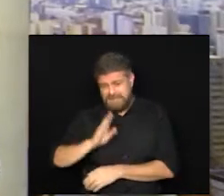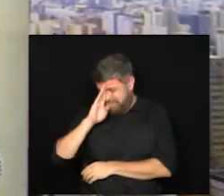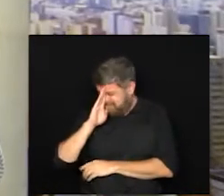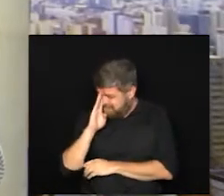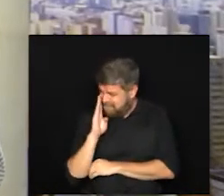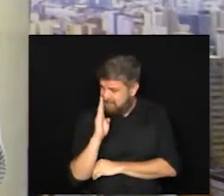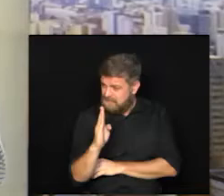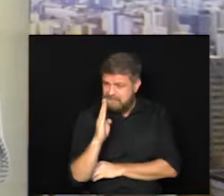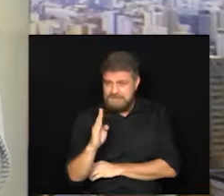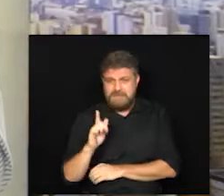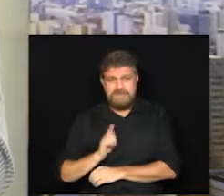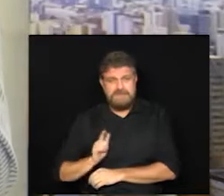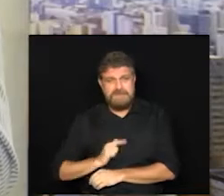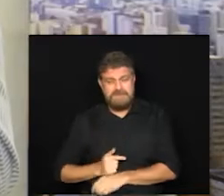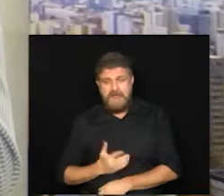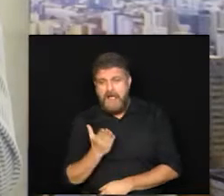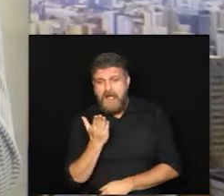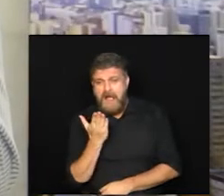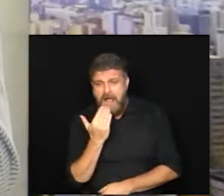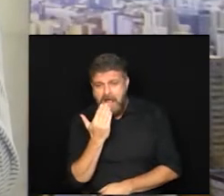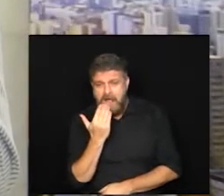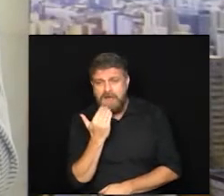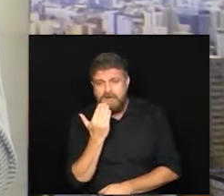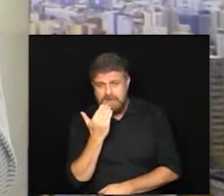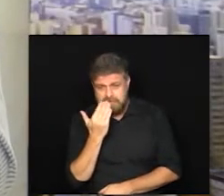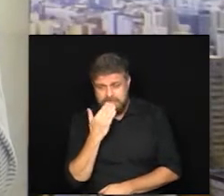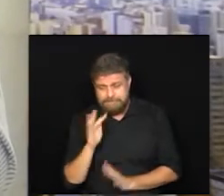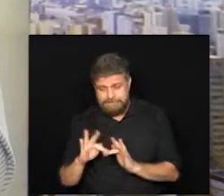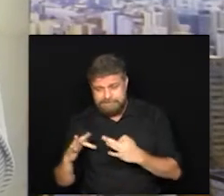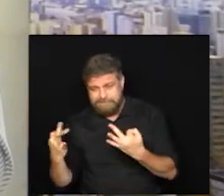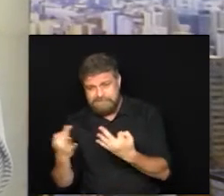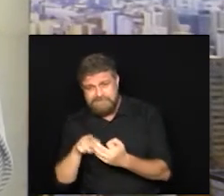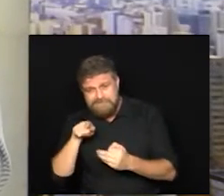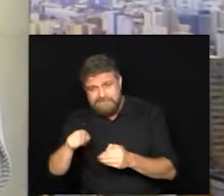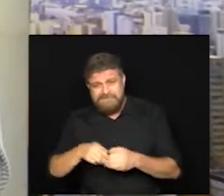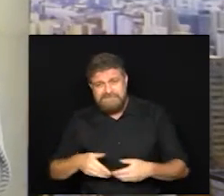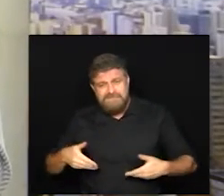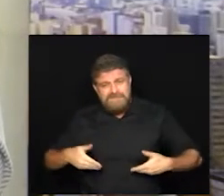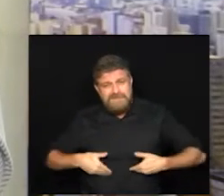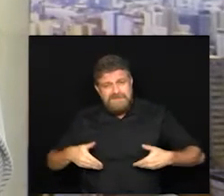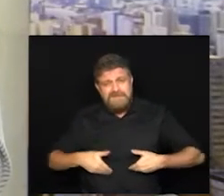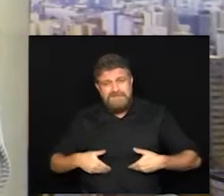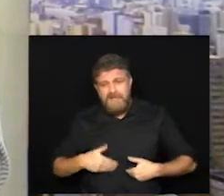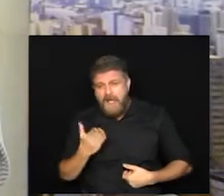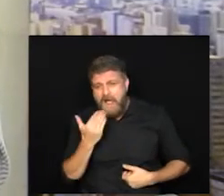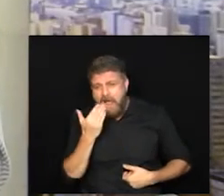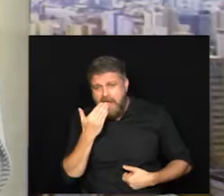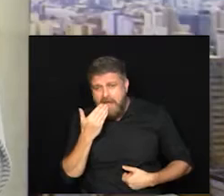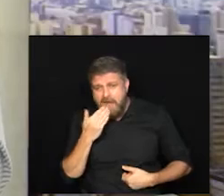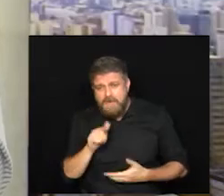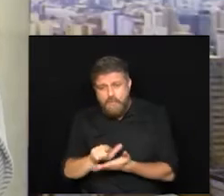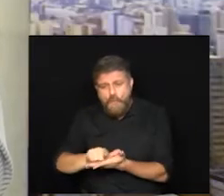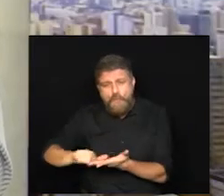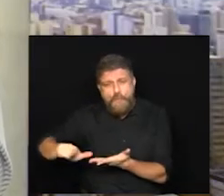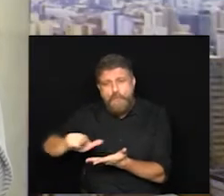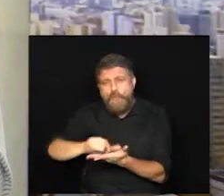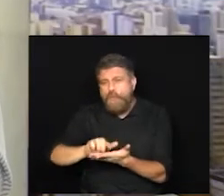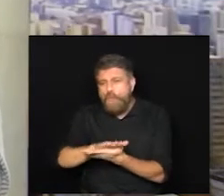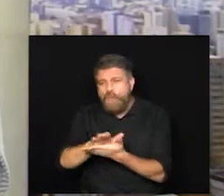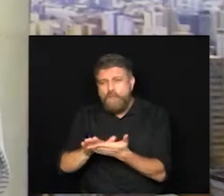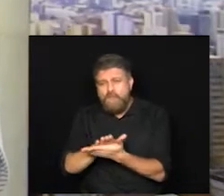a atenção para levar alimento para as mesas daquelas famílias que hoje não tem a expectativa de